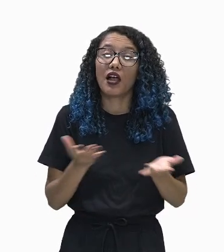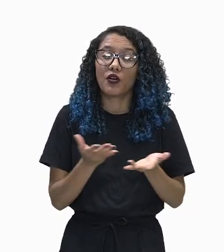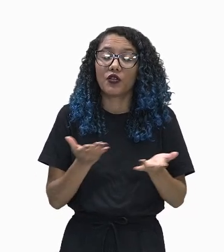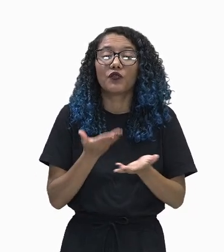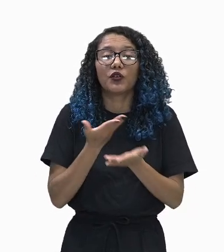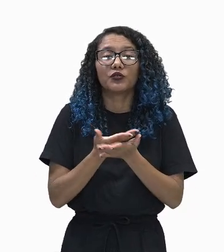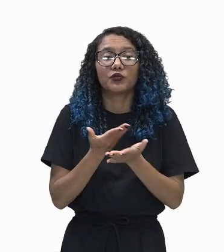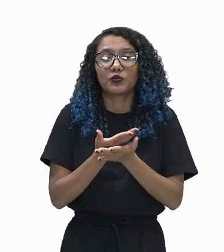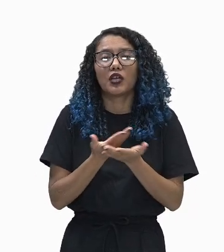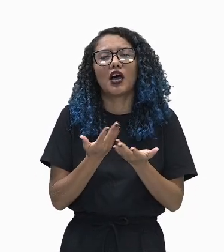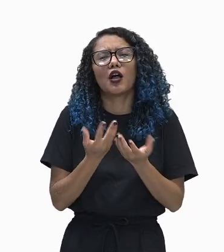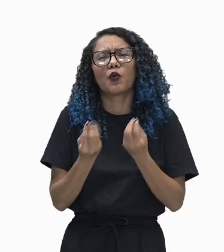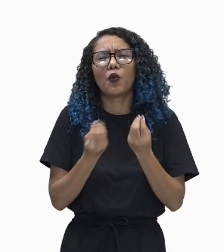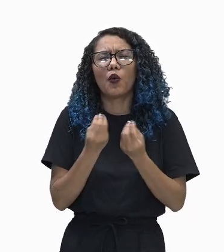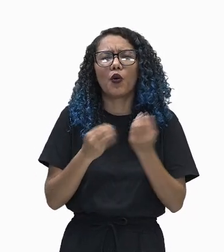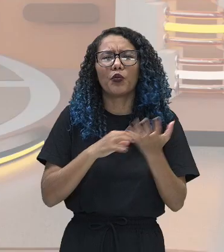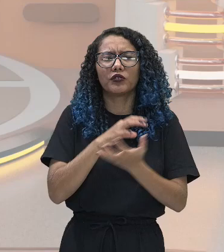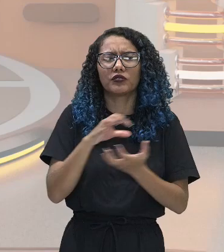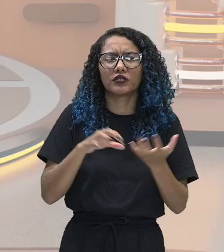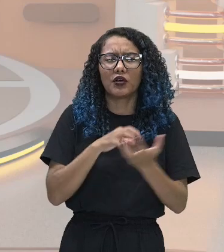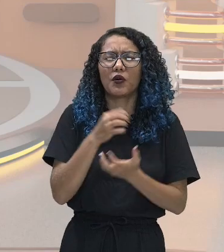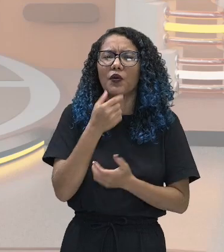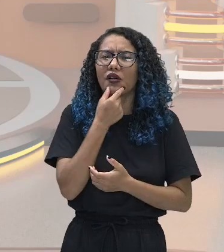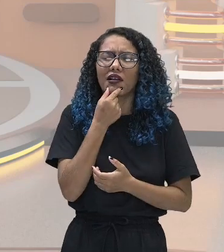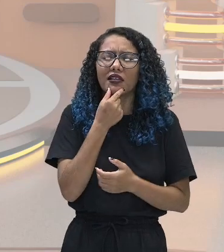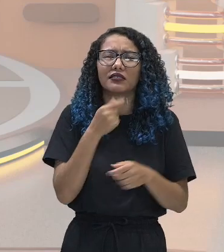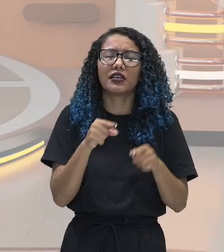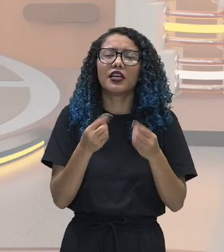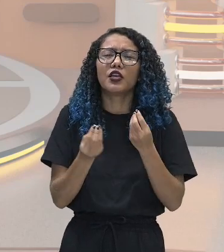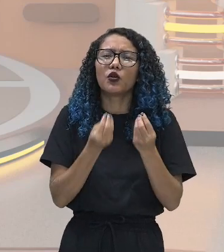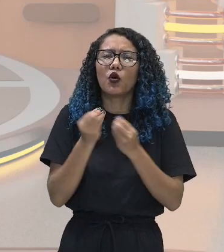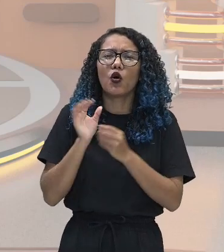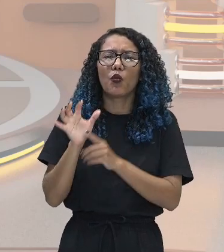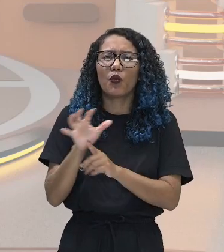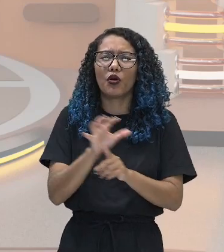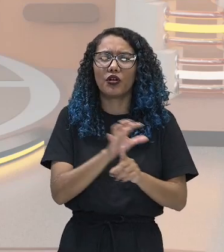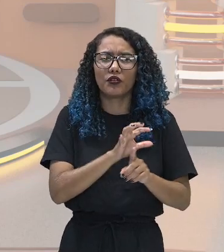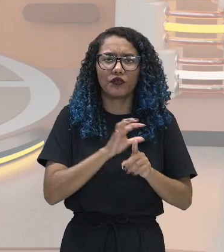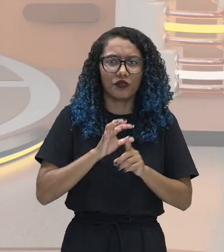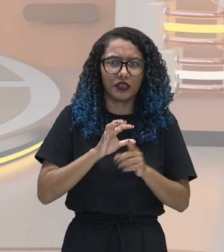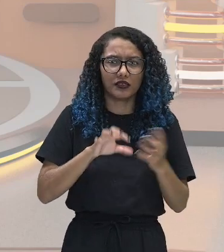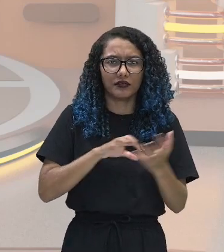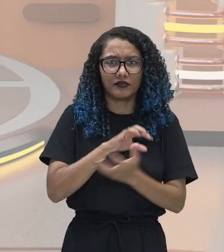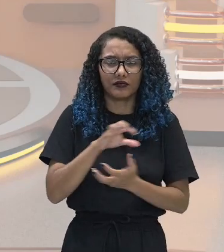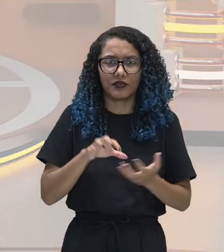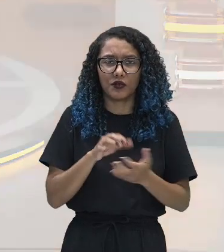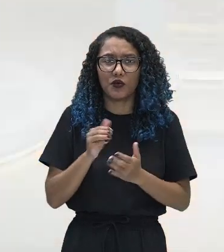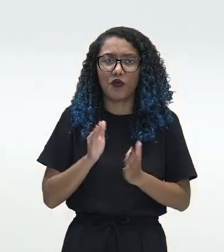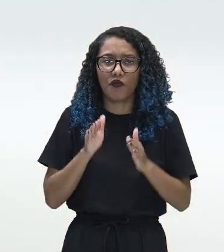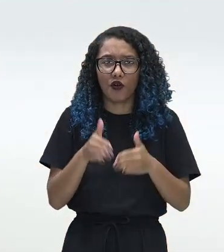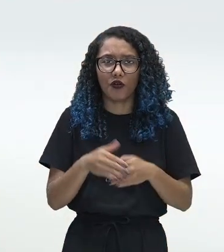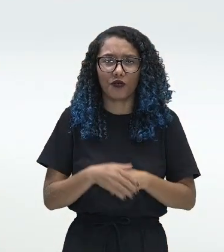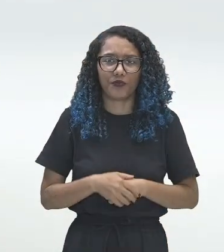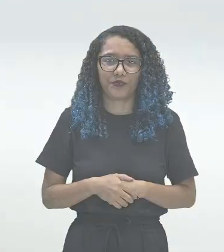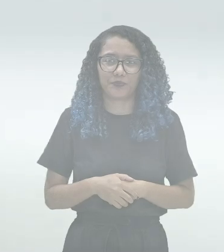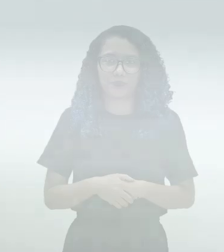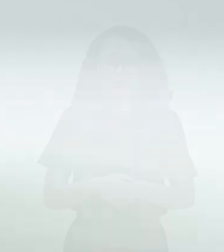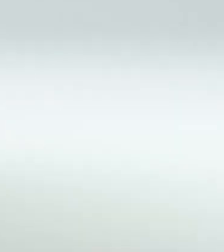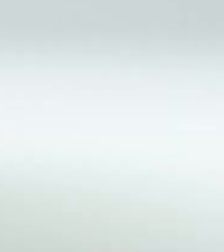revoluções inglesas e todo o impacto que essas revoluções trouxeram para a modernidade. Música